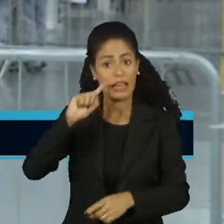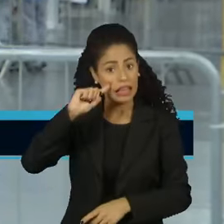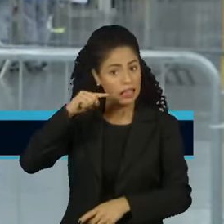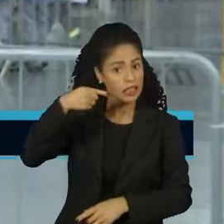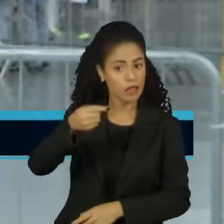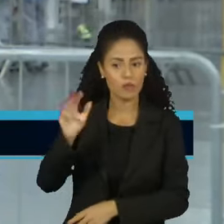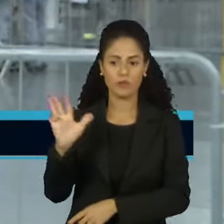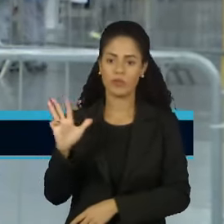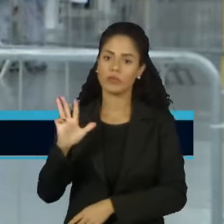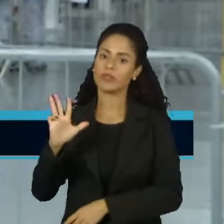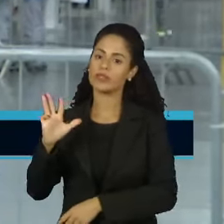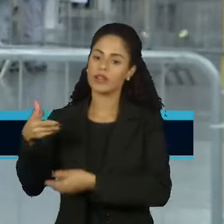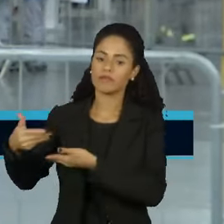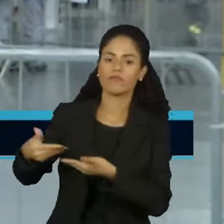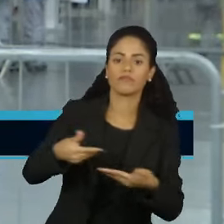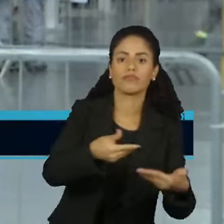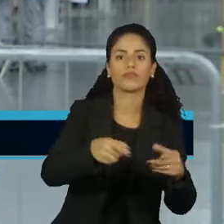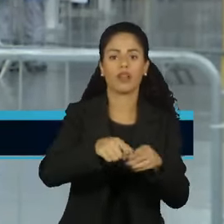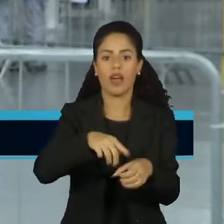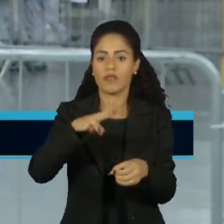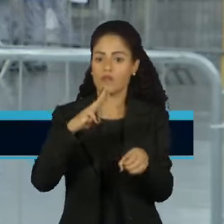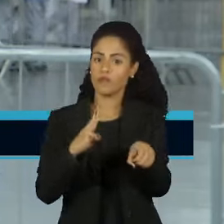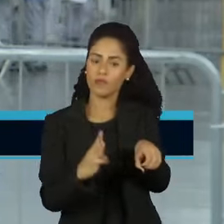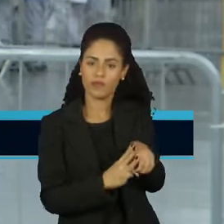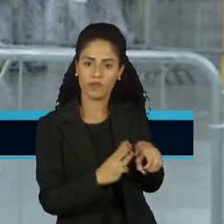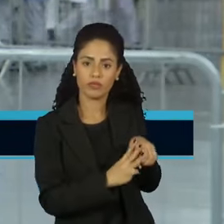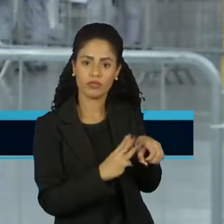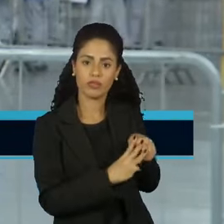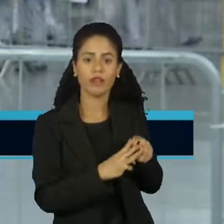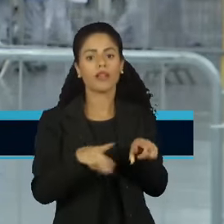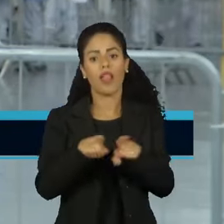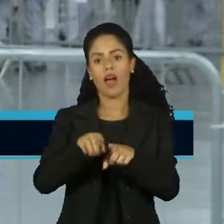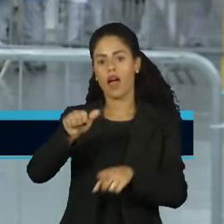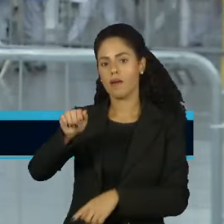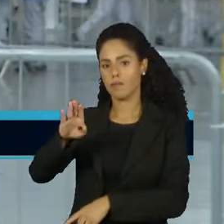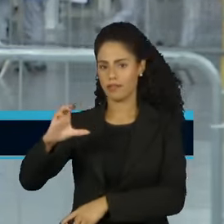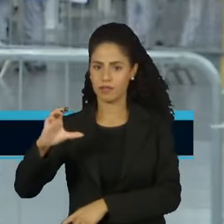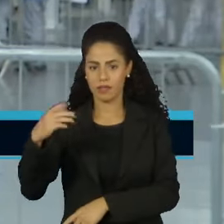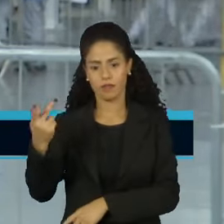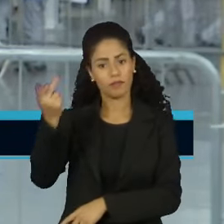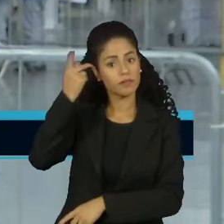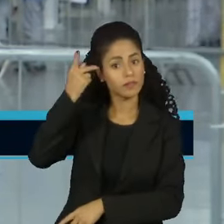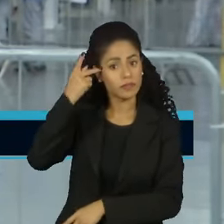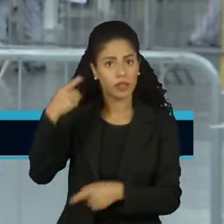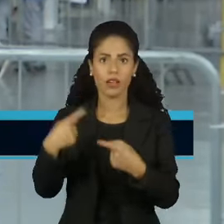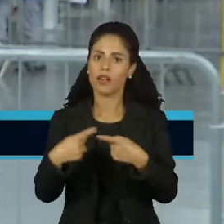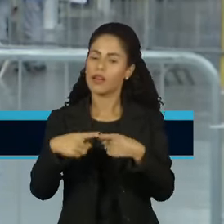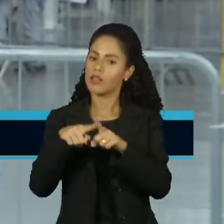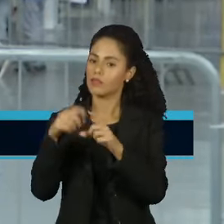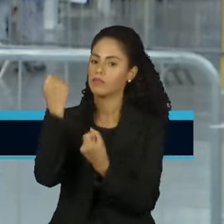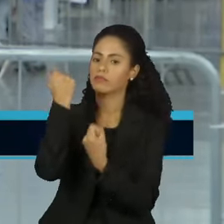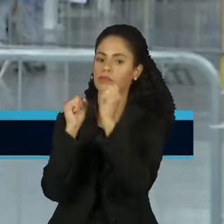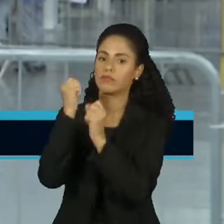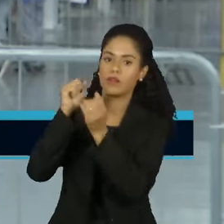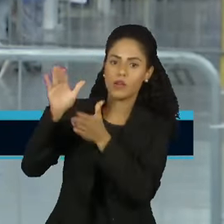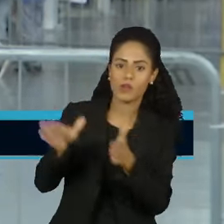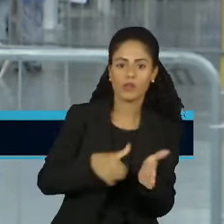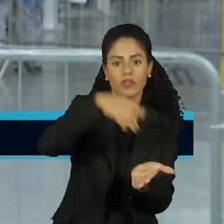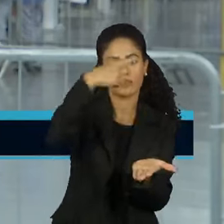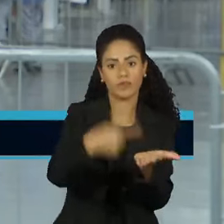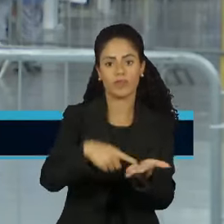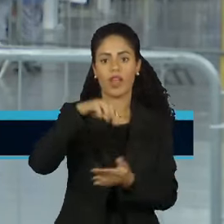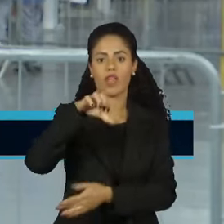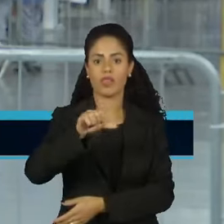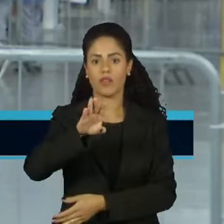visitou a fábrica da Volkswagen em São Bernardo do Campo, no ABC Paulista. A montadora anunciou um novo aporte de 9